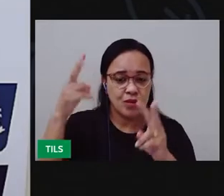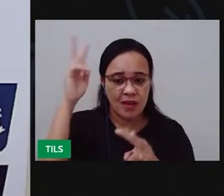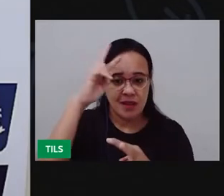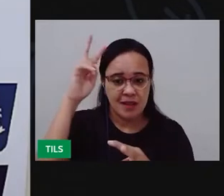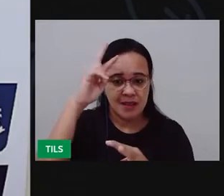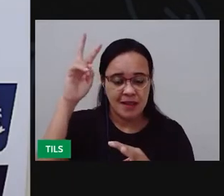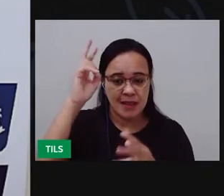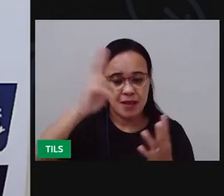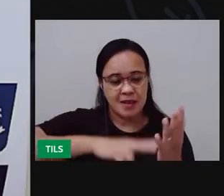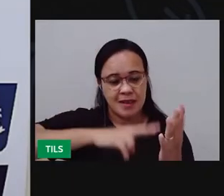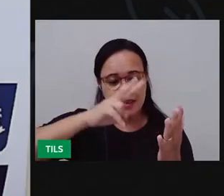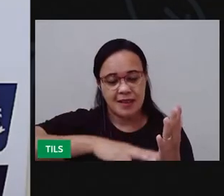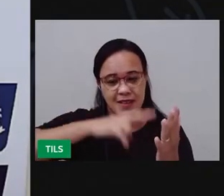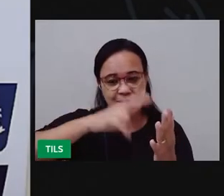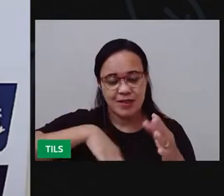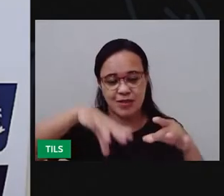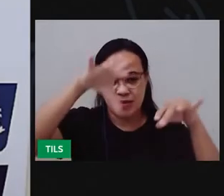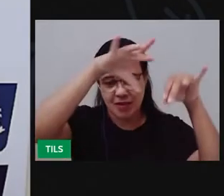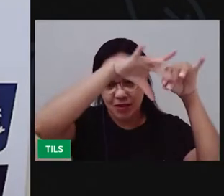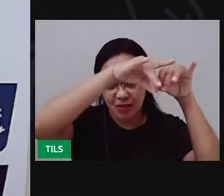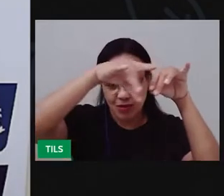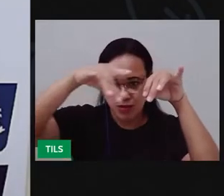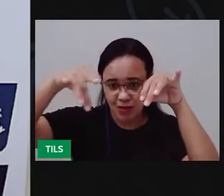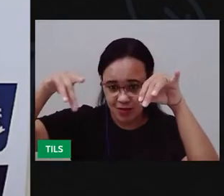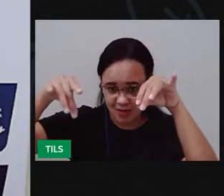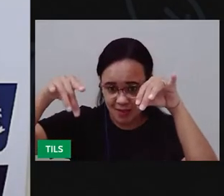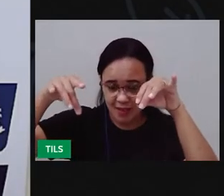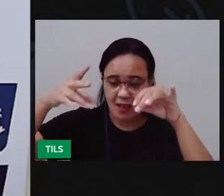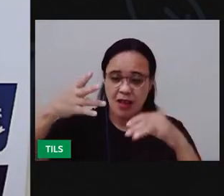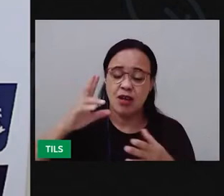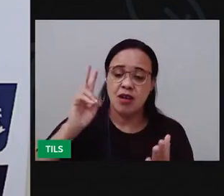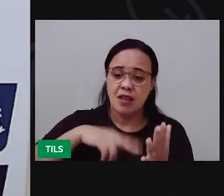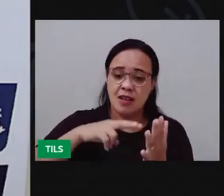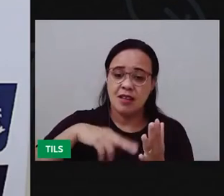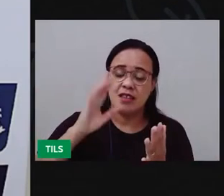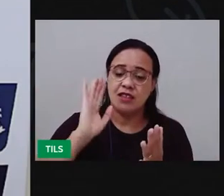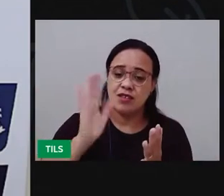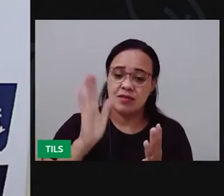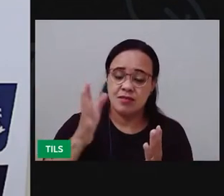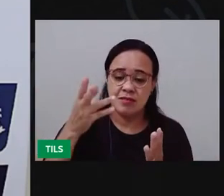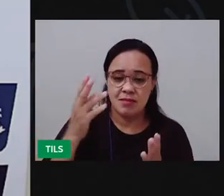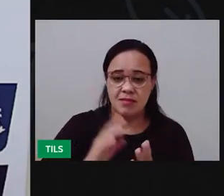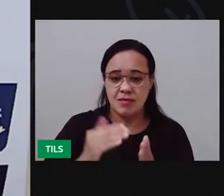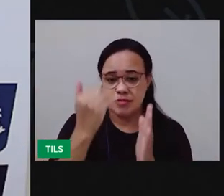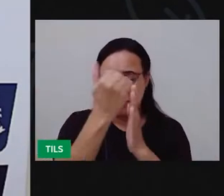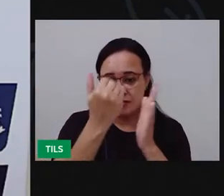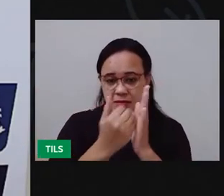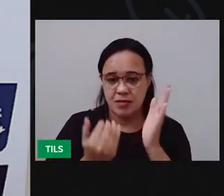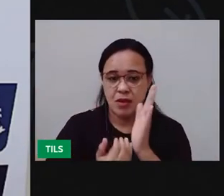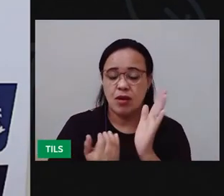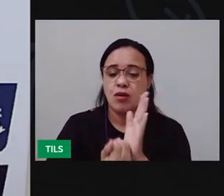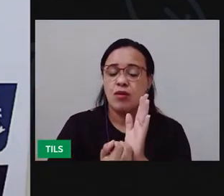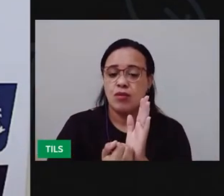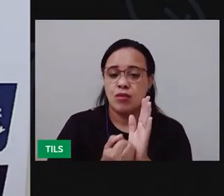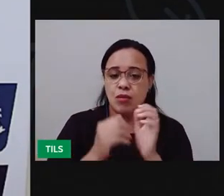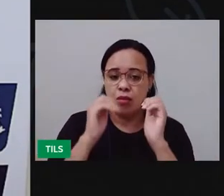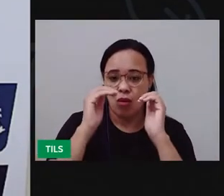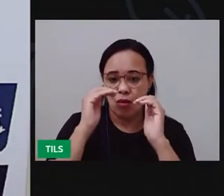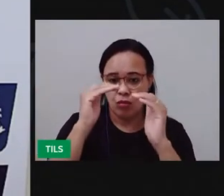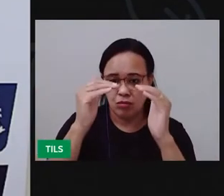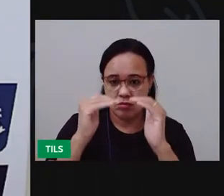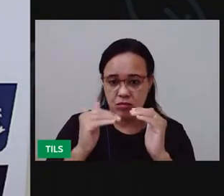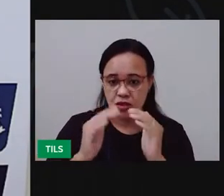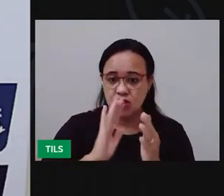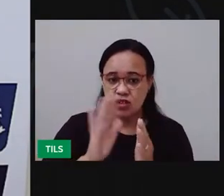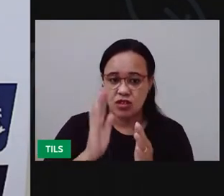passada. Lembra que eu li algumas estrofas, alguns versos daquela literatura desse livro